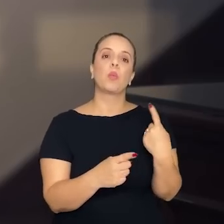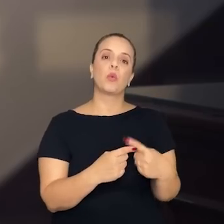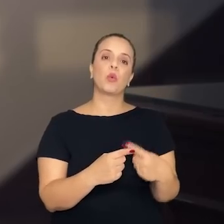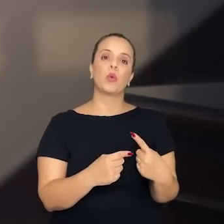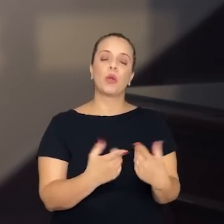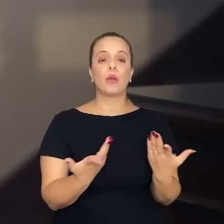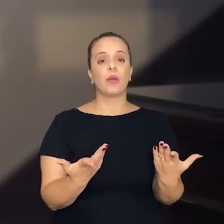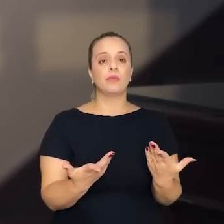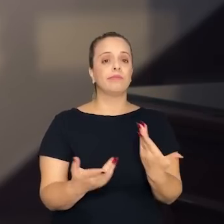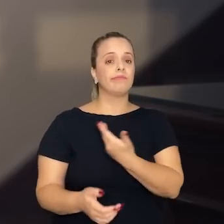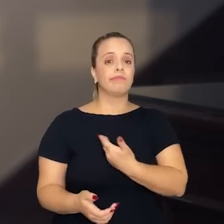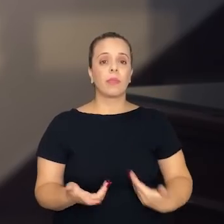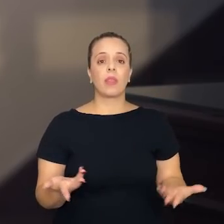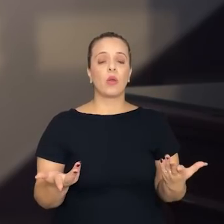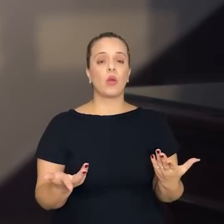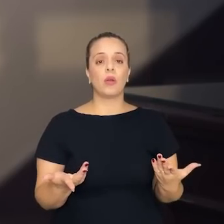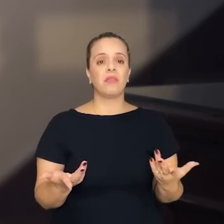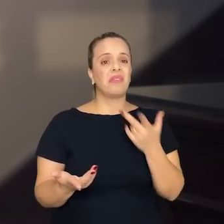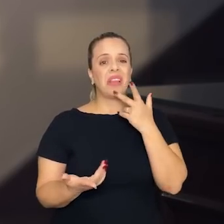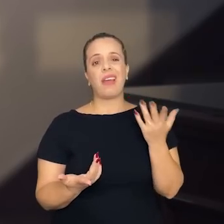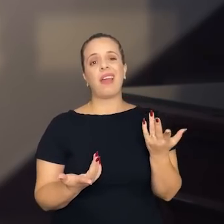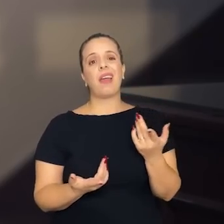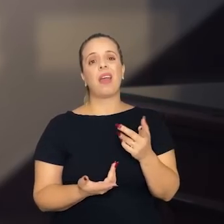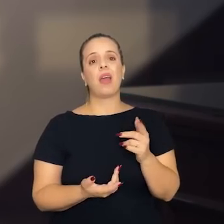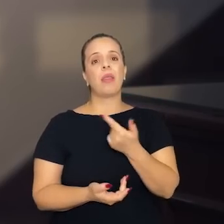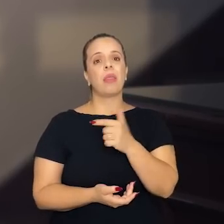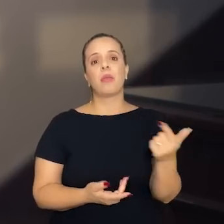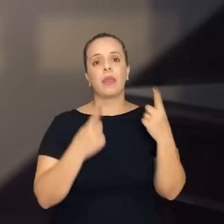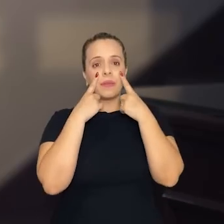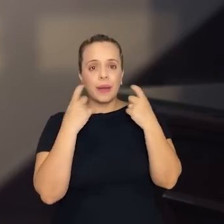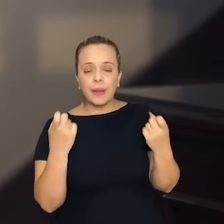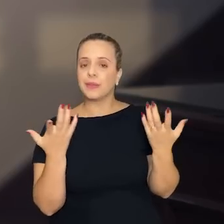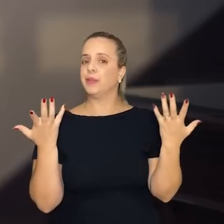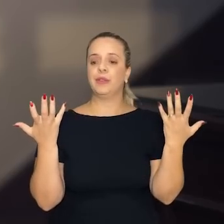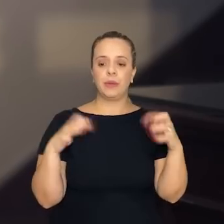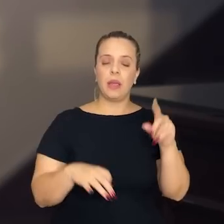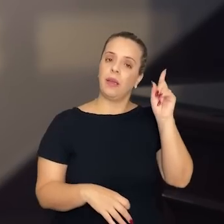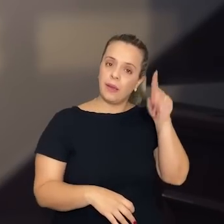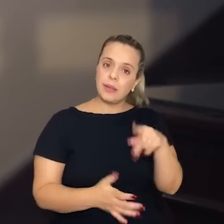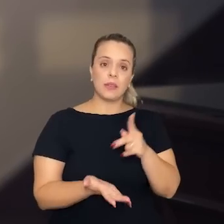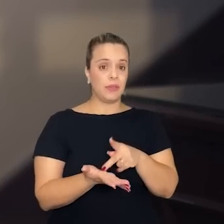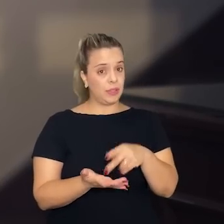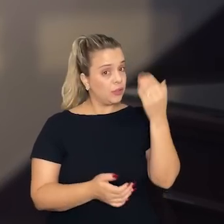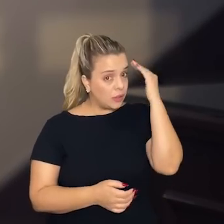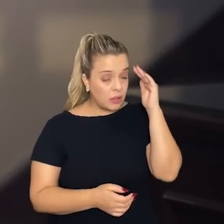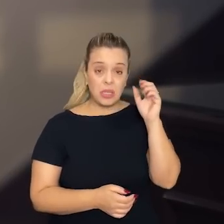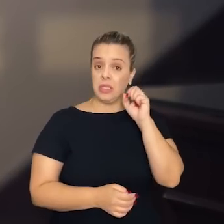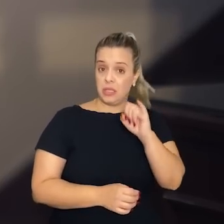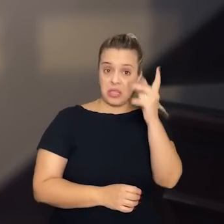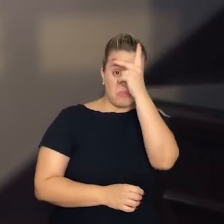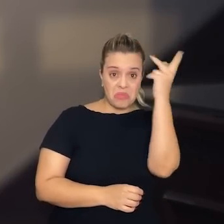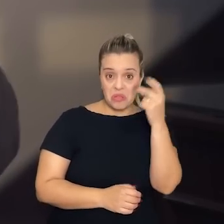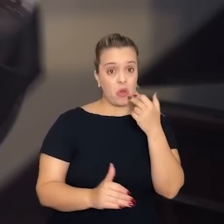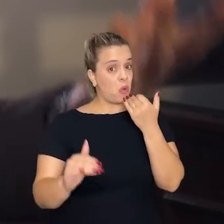público resolveu que não é interessante e não quer. Esta é a verdade, entendeu? E quem quiser me